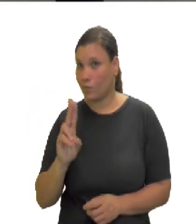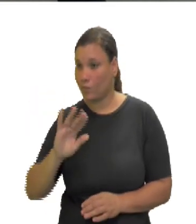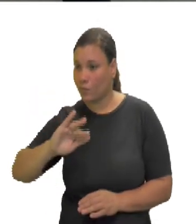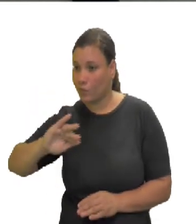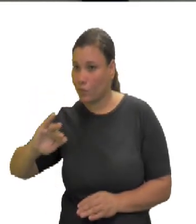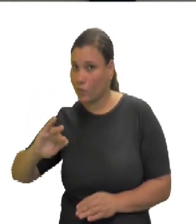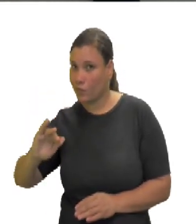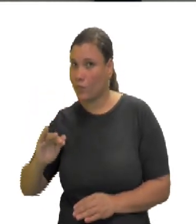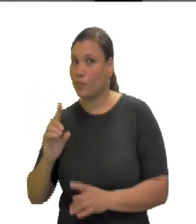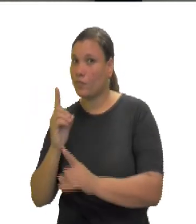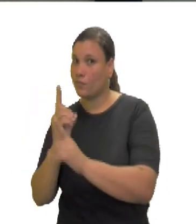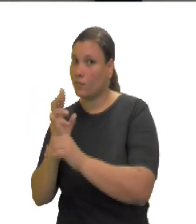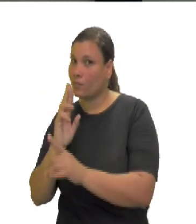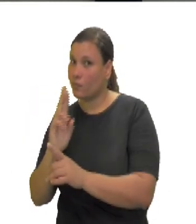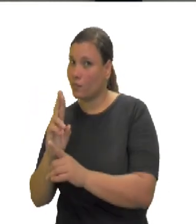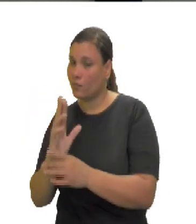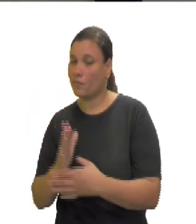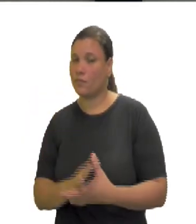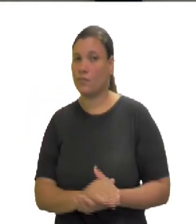espaço aqui.